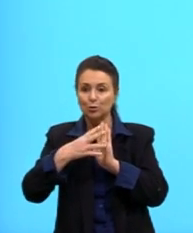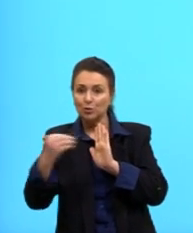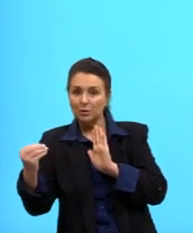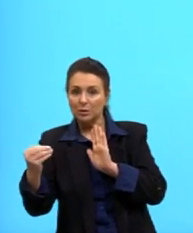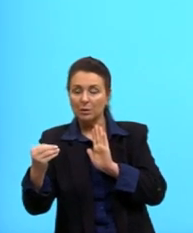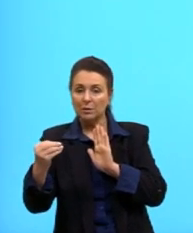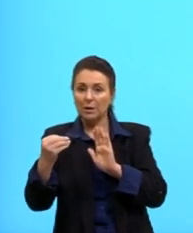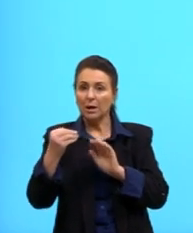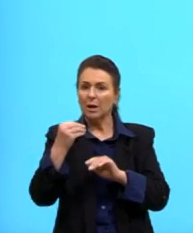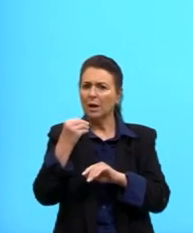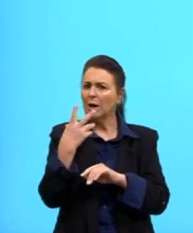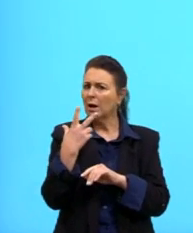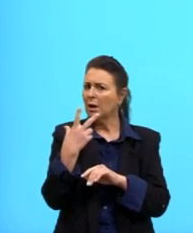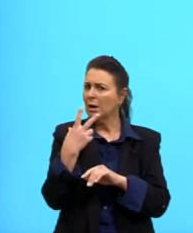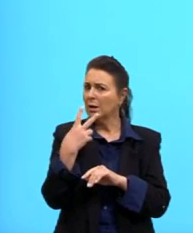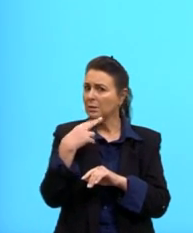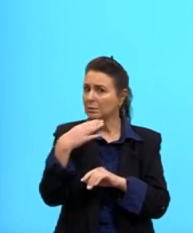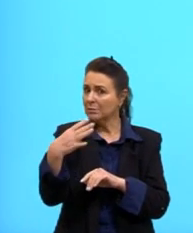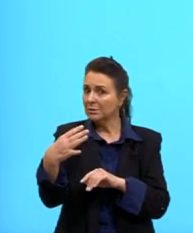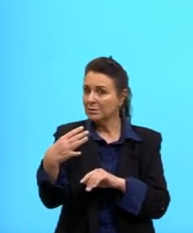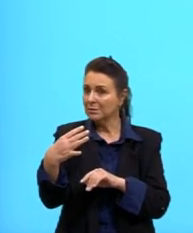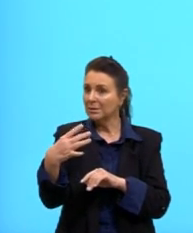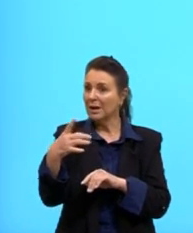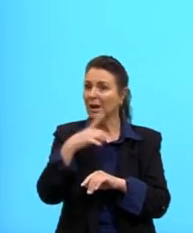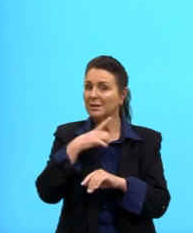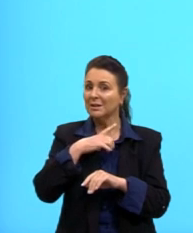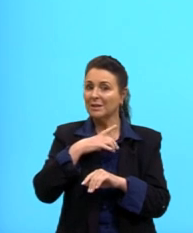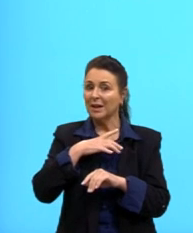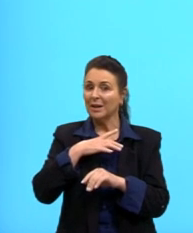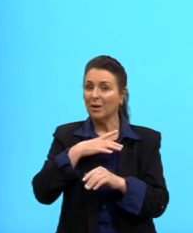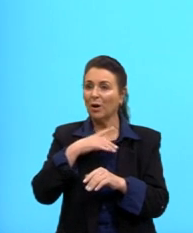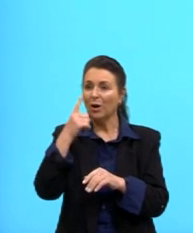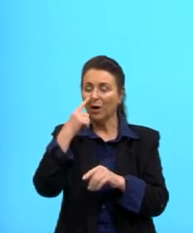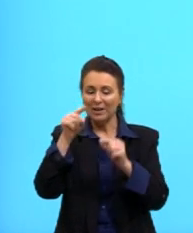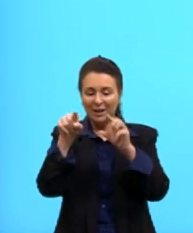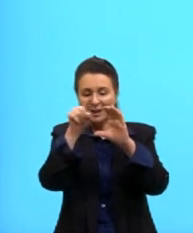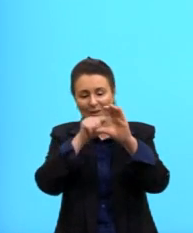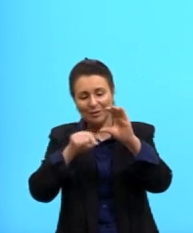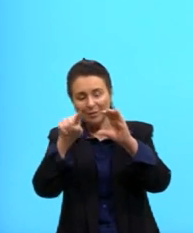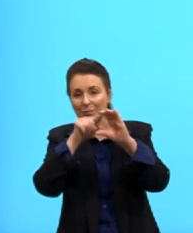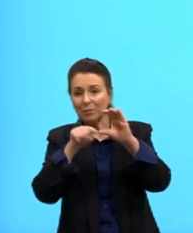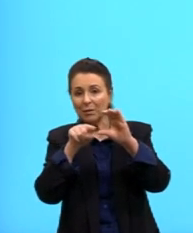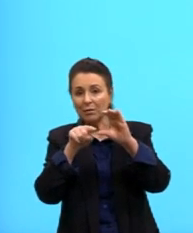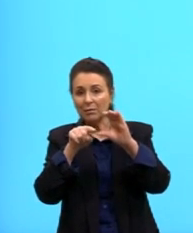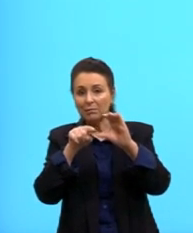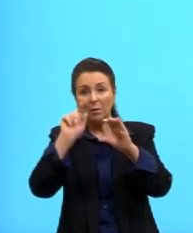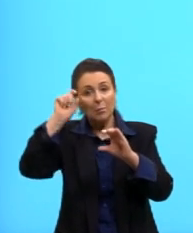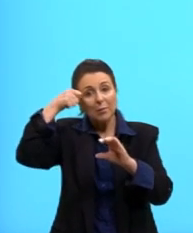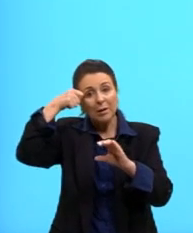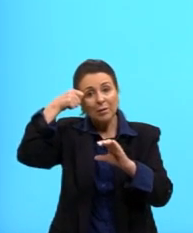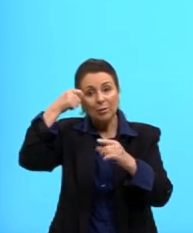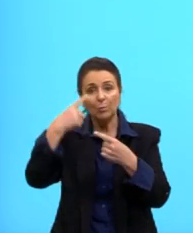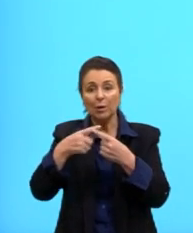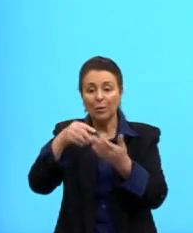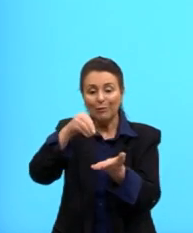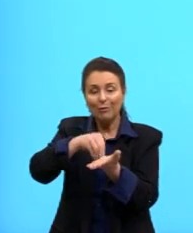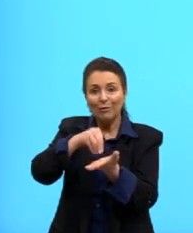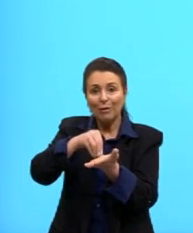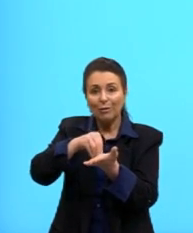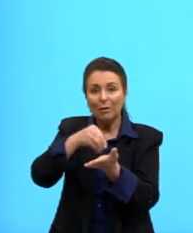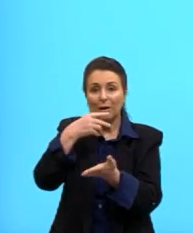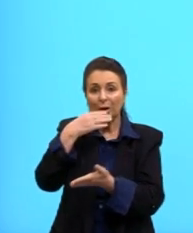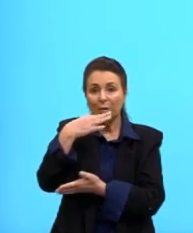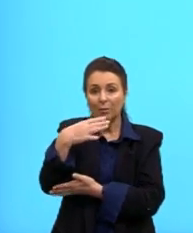E aí o que acontece aqui no meio? Eu vou ter o preto, que é a ausência das cores, tá? Então, não